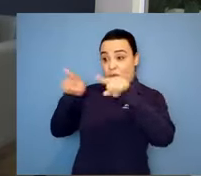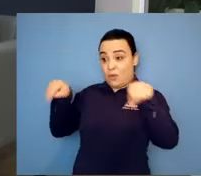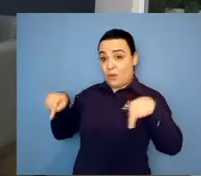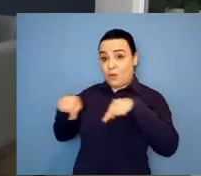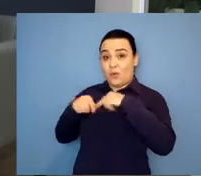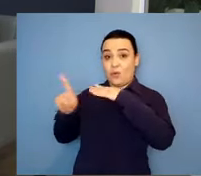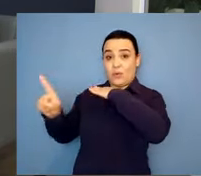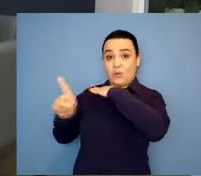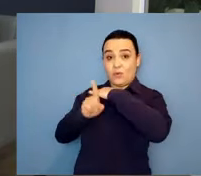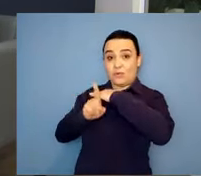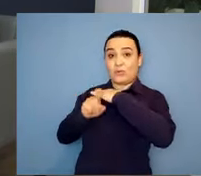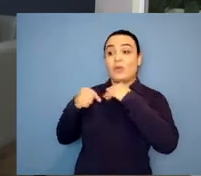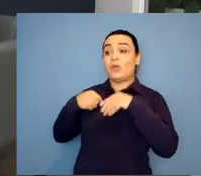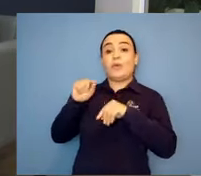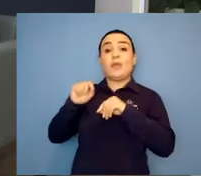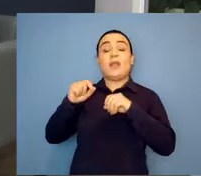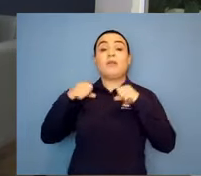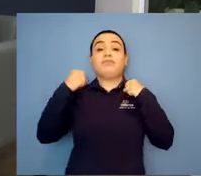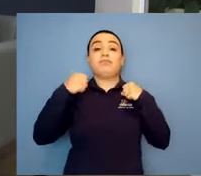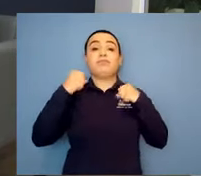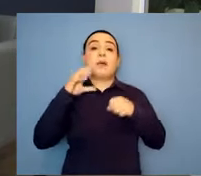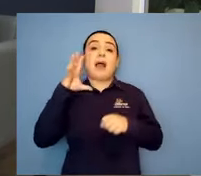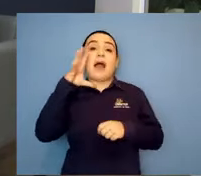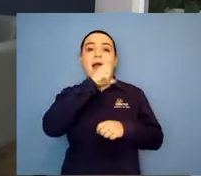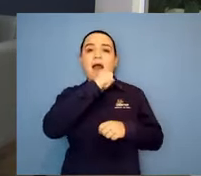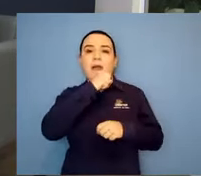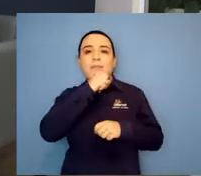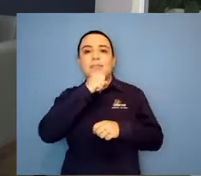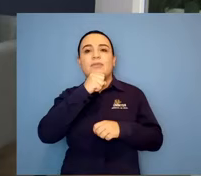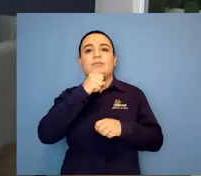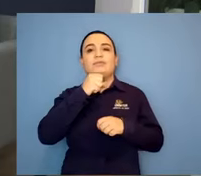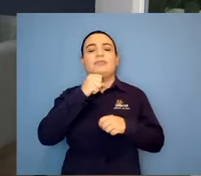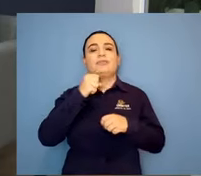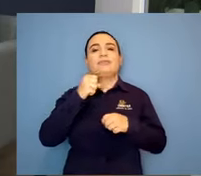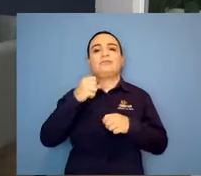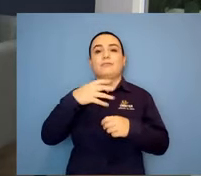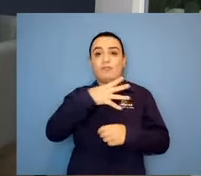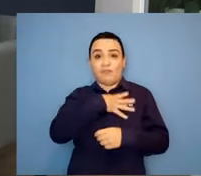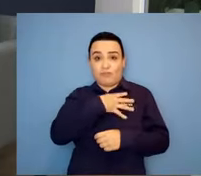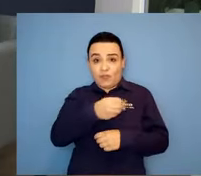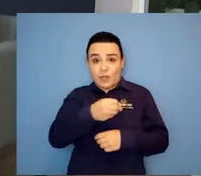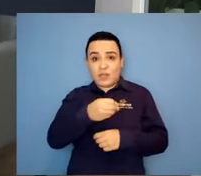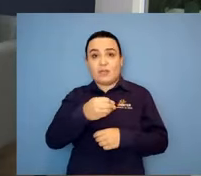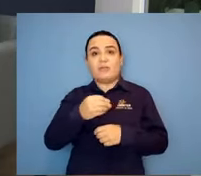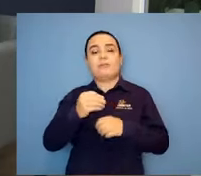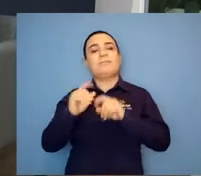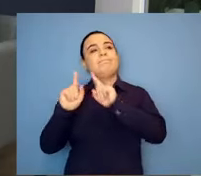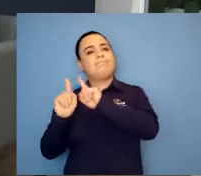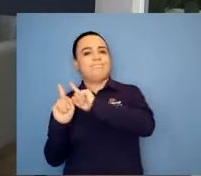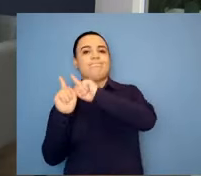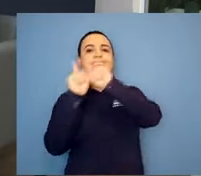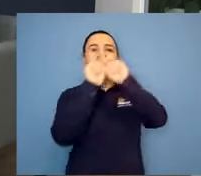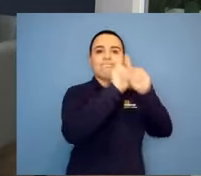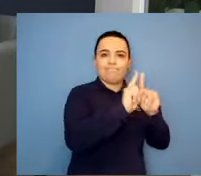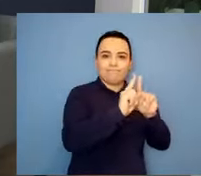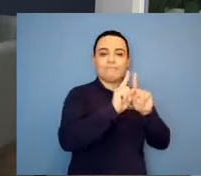quê? Porque lembra da cor da pele? Sim. Então, o Gabriel já tinha a doença de Addison, que é a insuficiência adrenal. Que altera